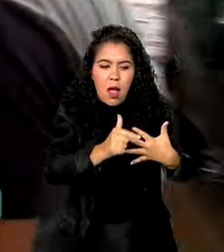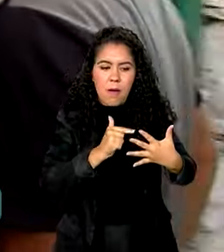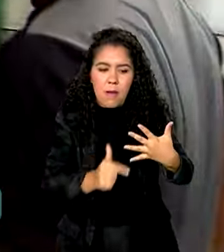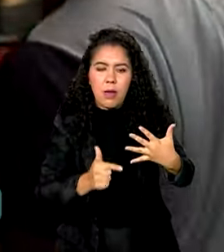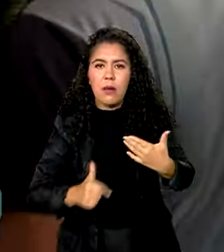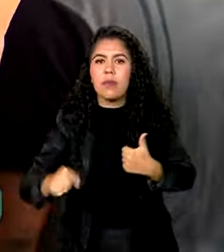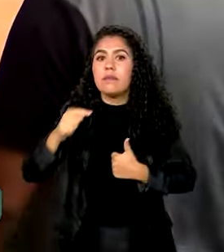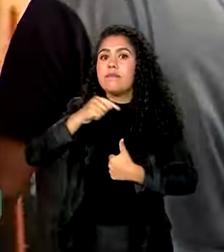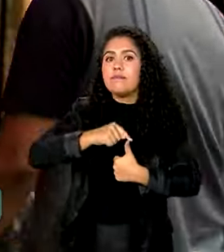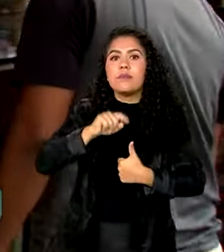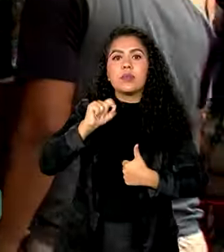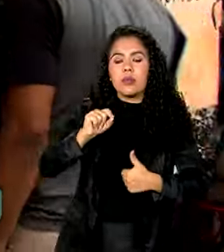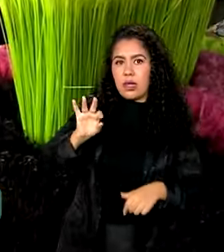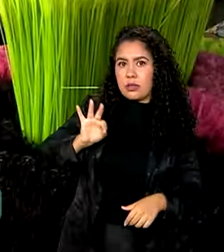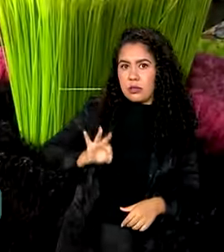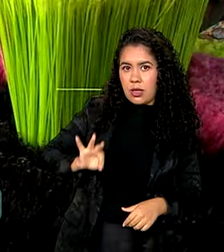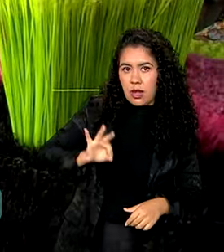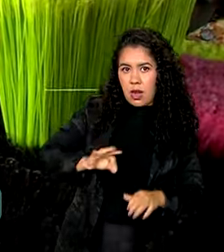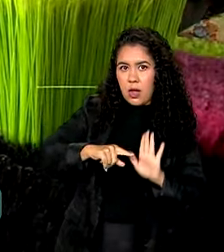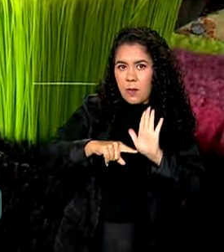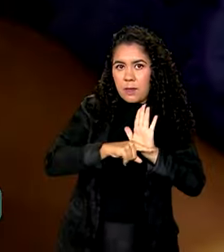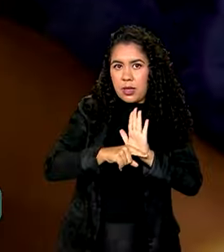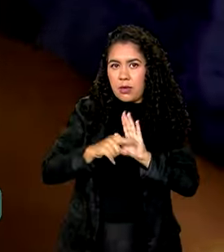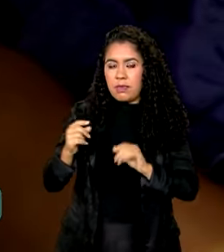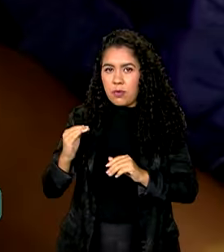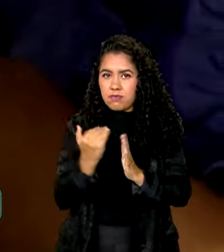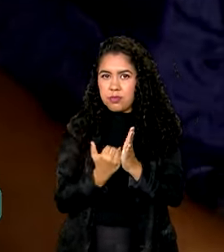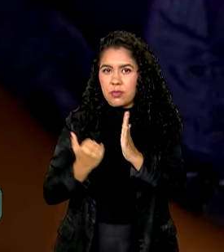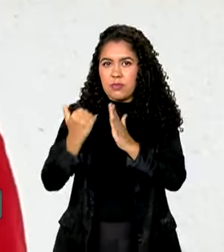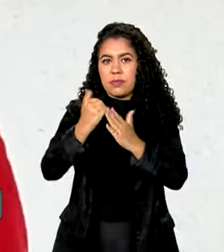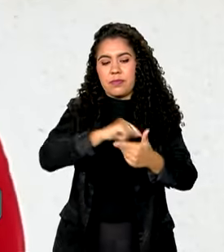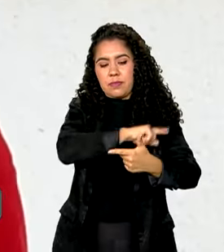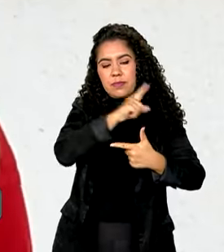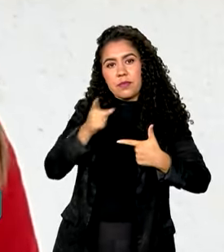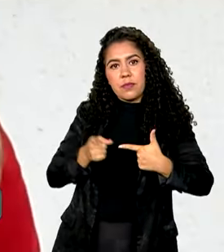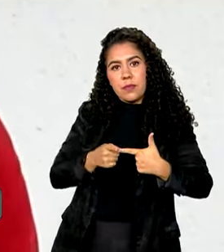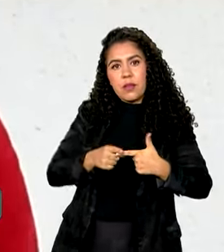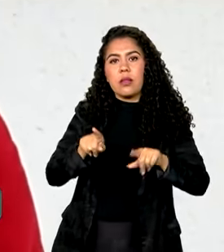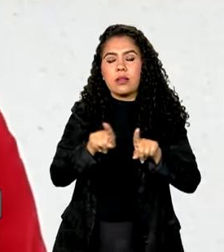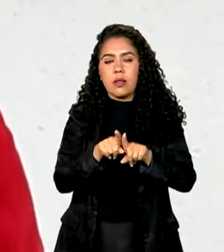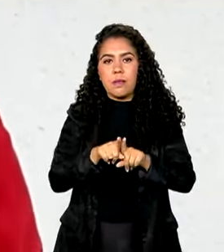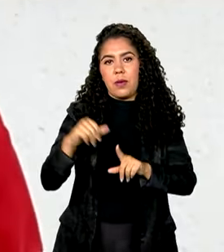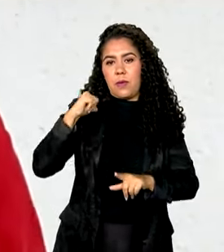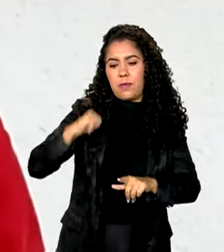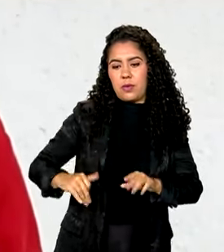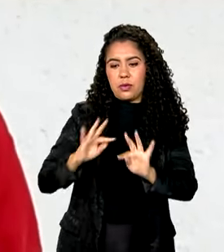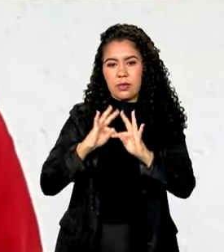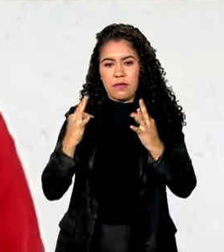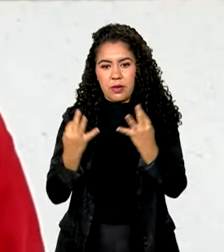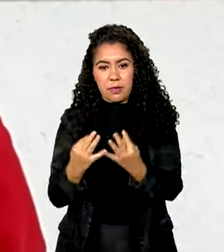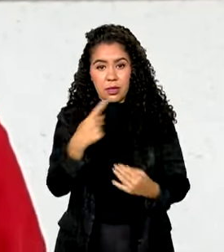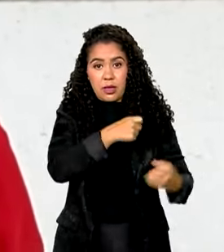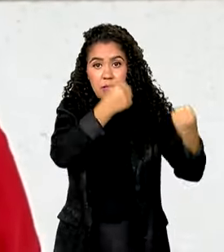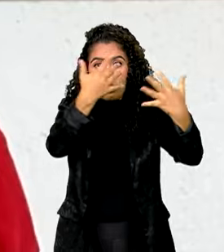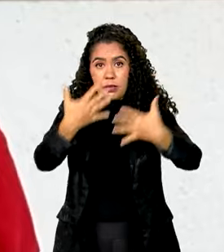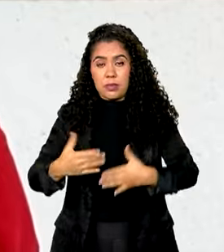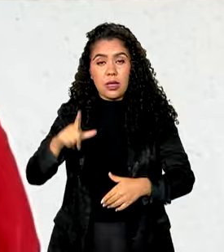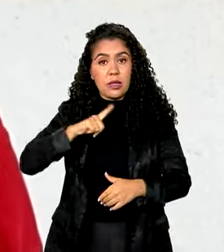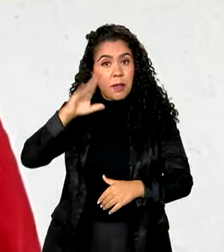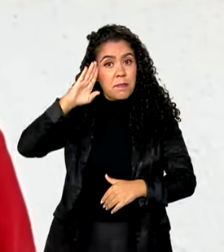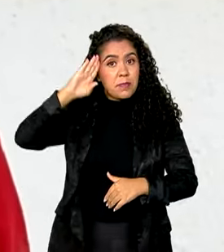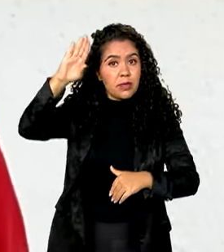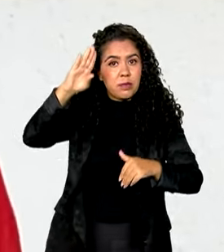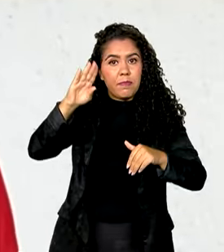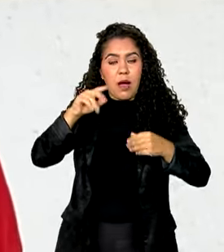mínimo e o pagamento de benefícios, como o Bolsa Família. O Plano Brasil Sem Fome, ele está organizado em três grandes eixos.